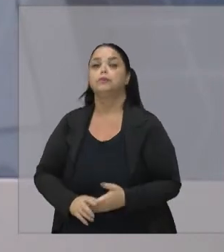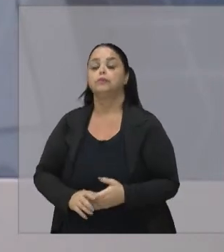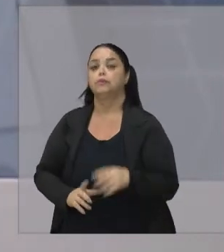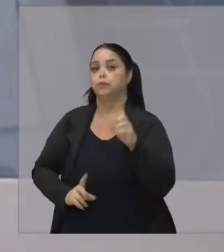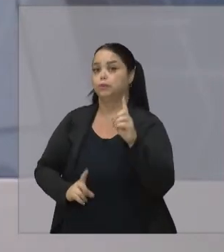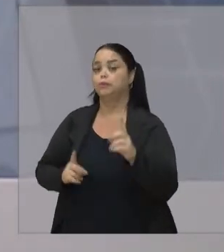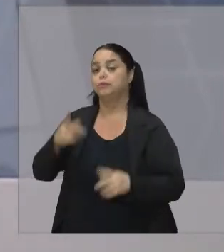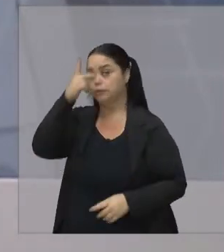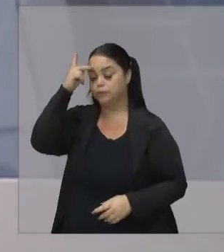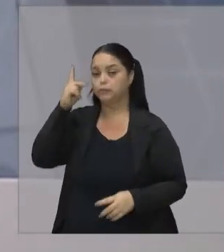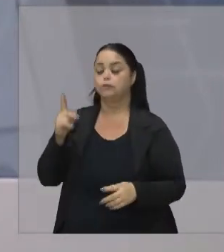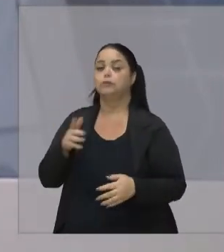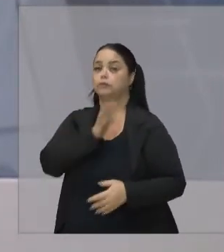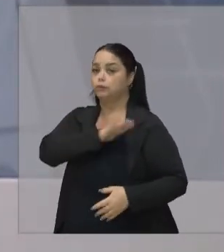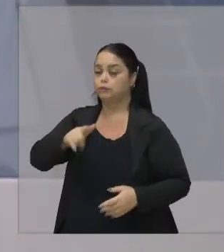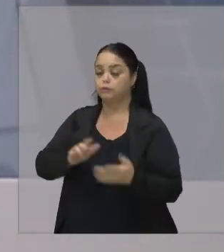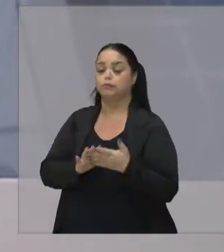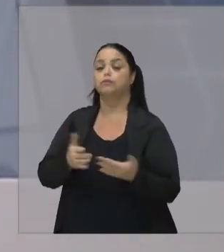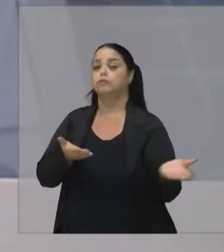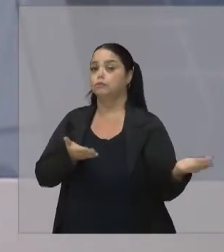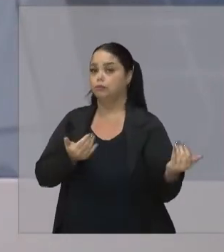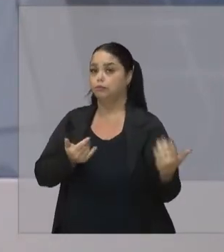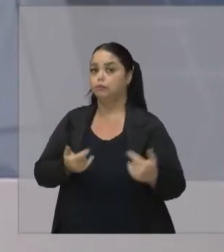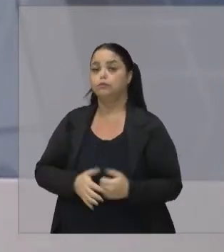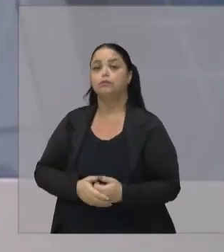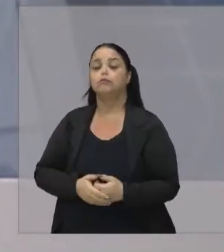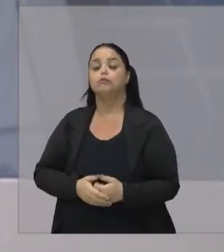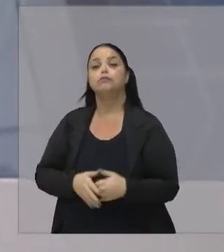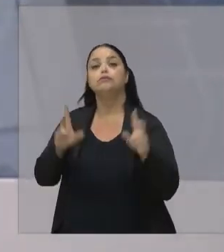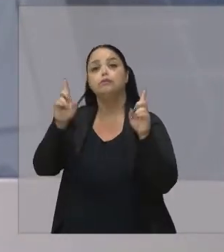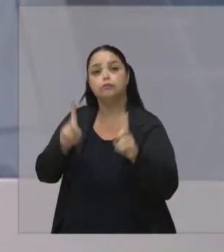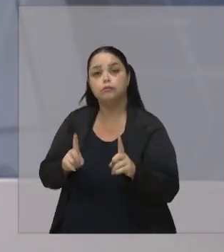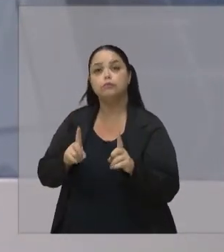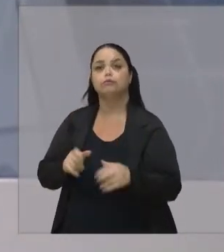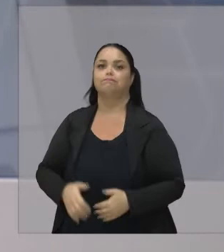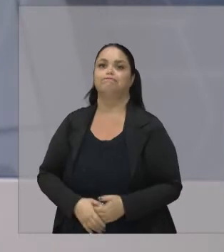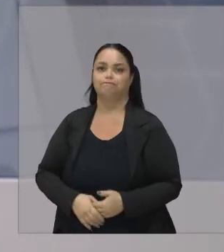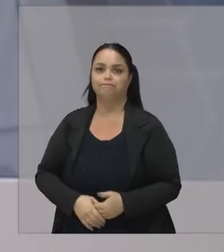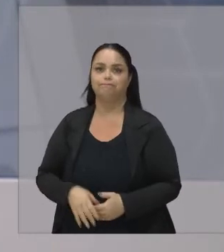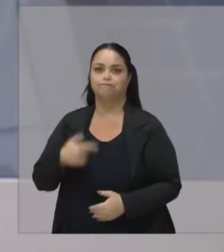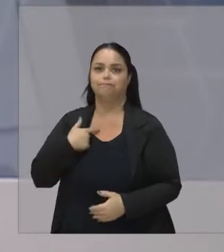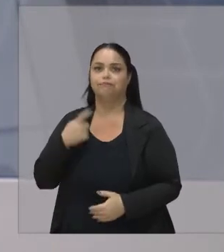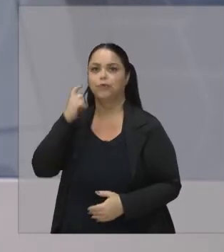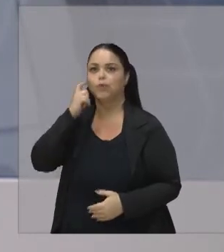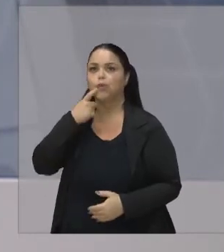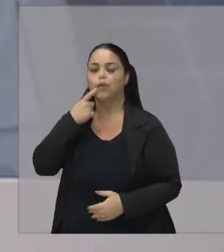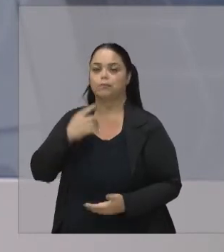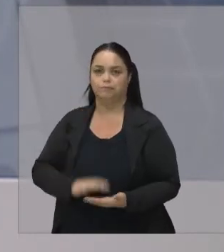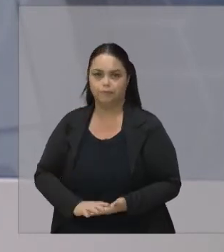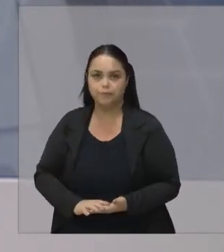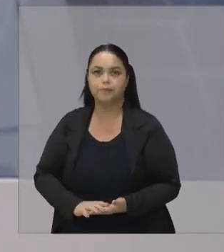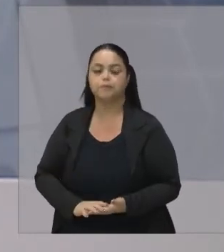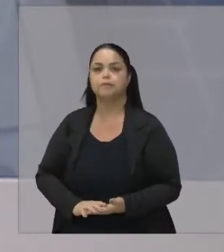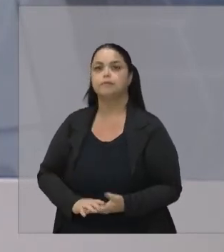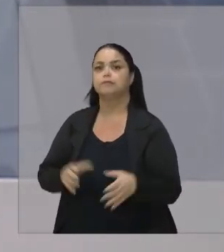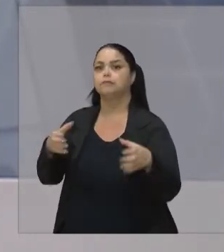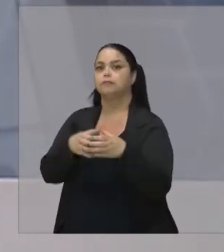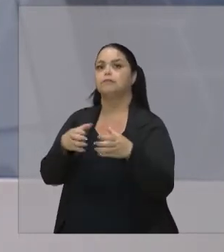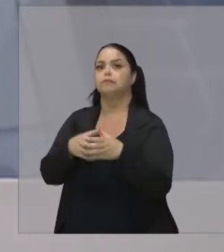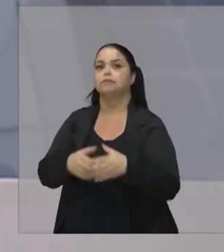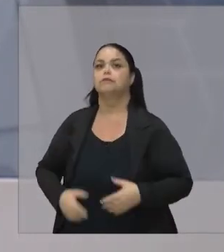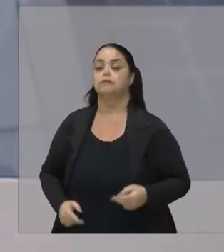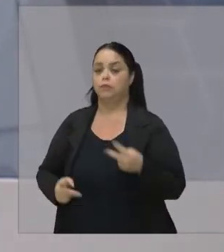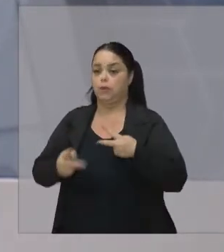Das nossas crianças Dos nossos jovens E mais a questão Dos surdos A comunidade em São